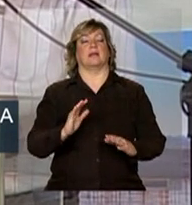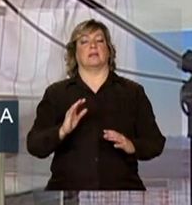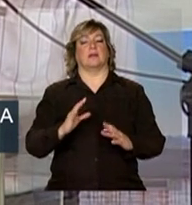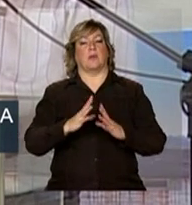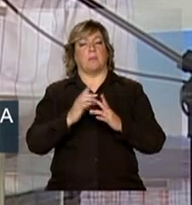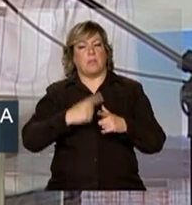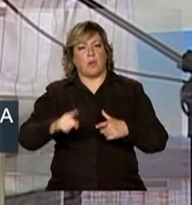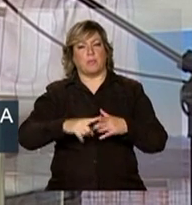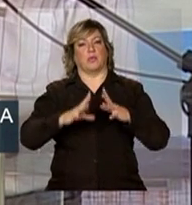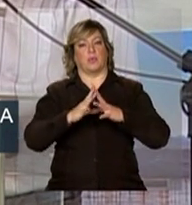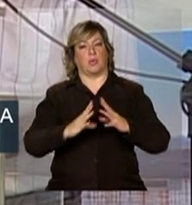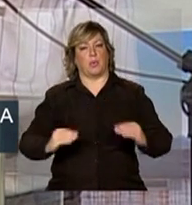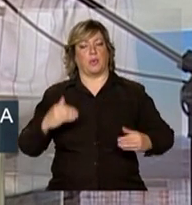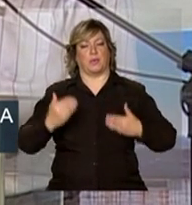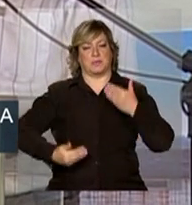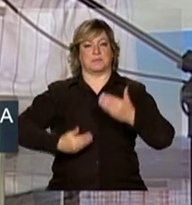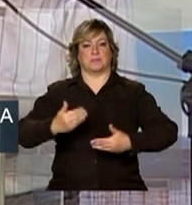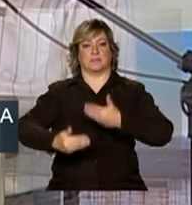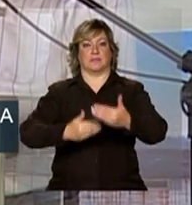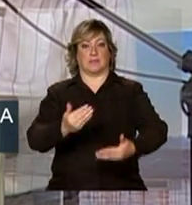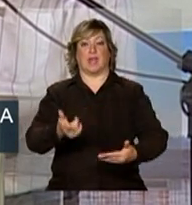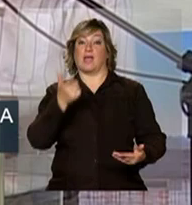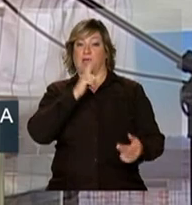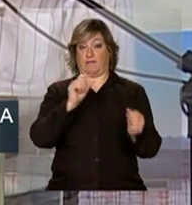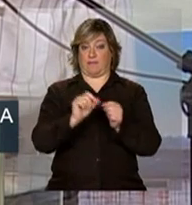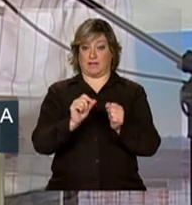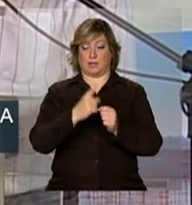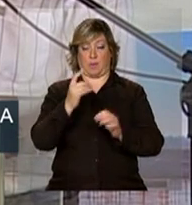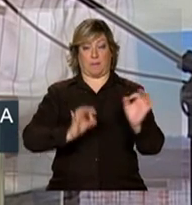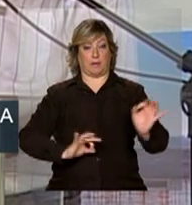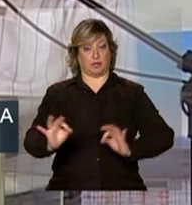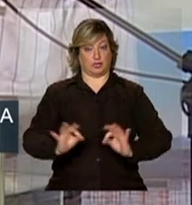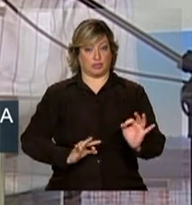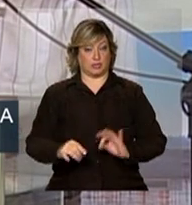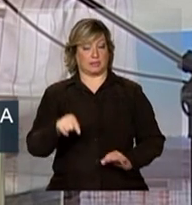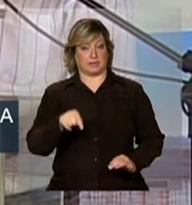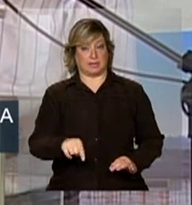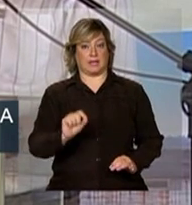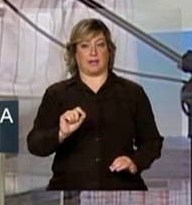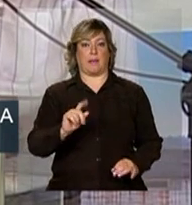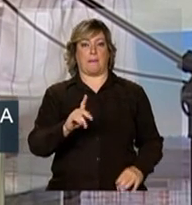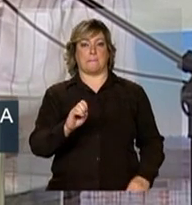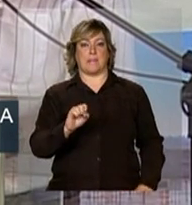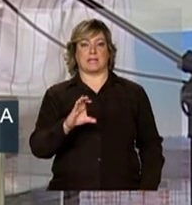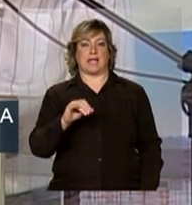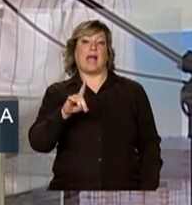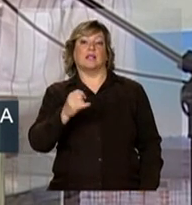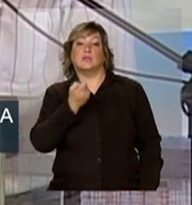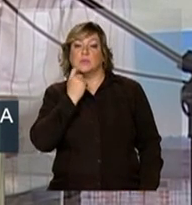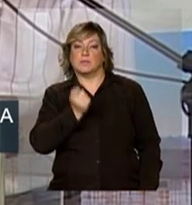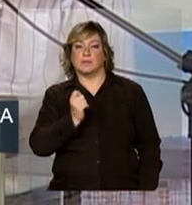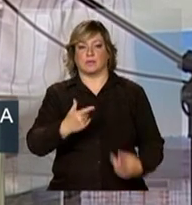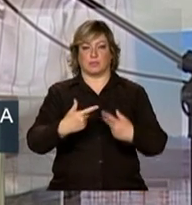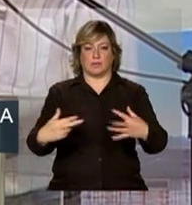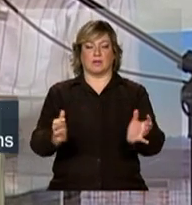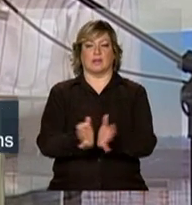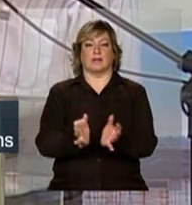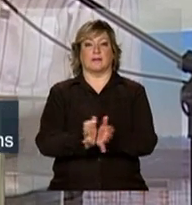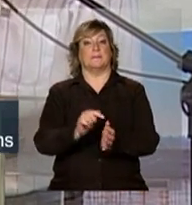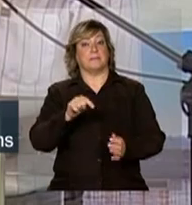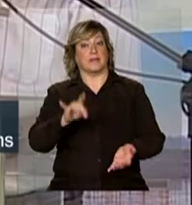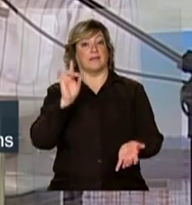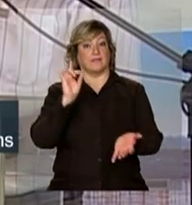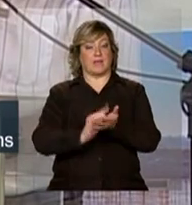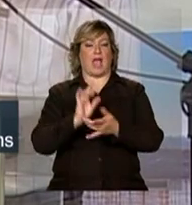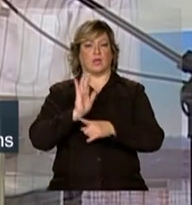todos os problemas. E estamos construindo um projeto, que é o projeto do pescado, um projeto que, de fato,